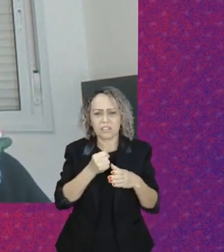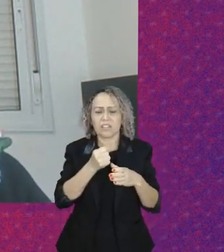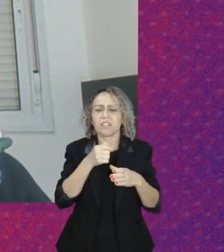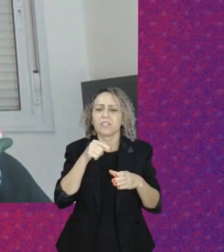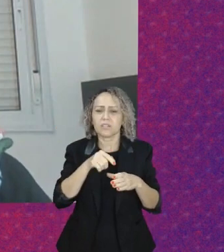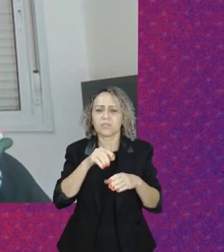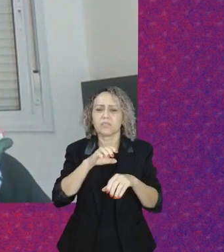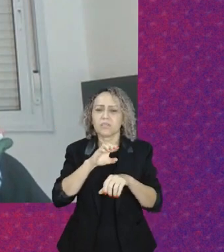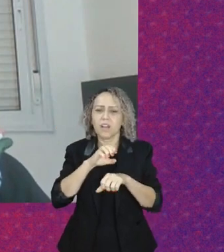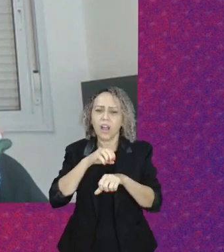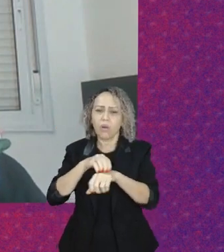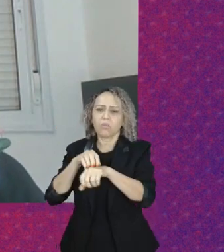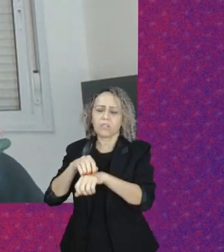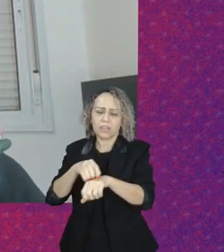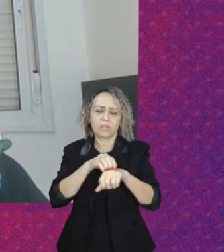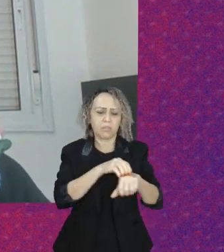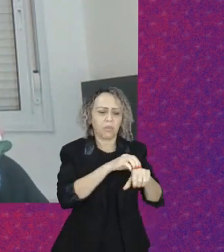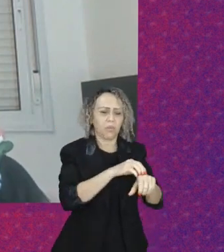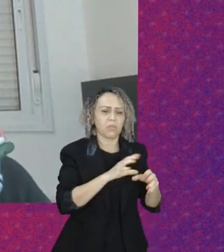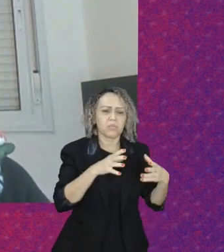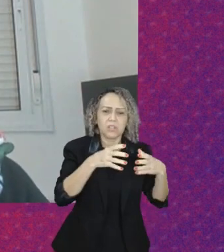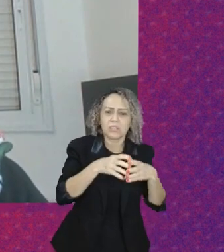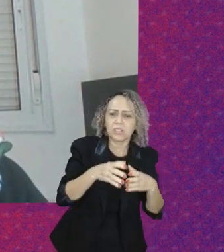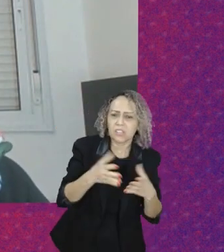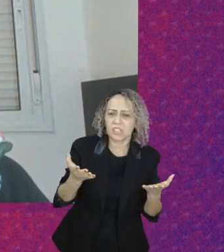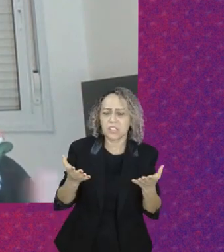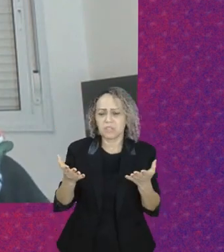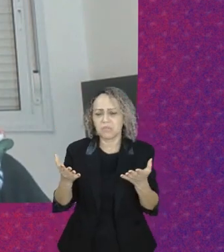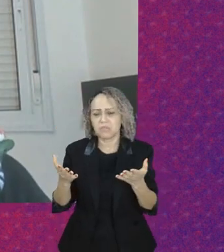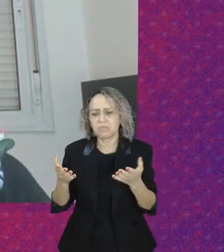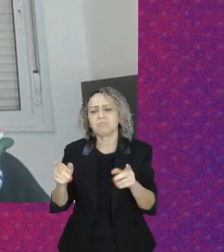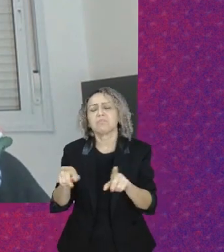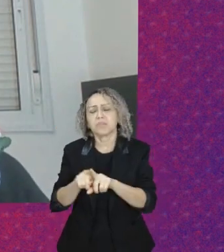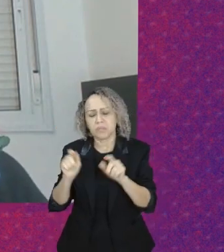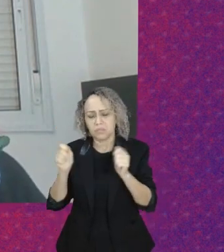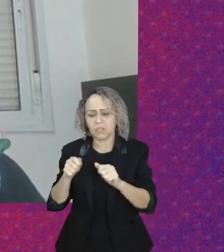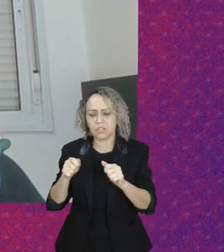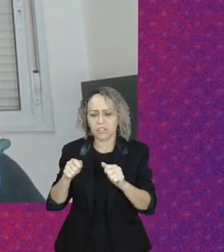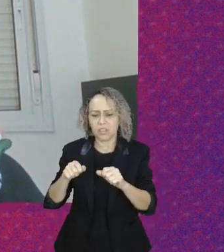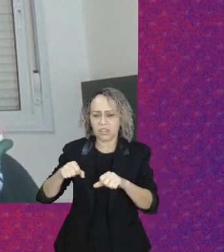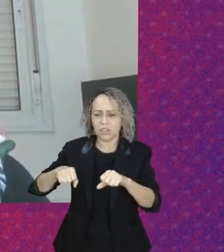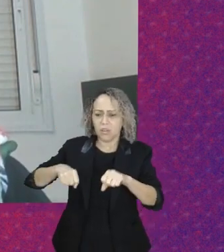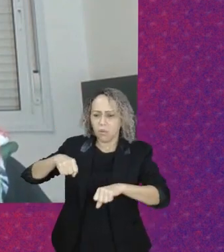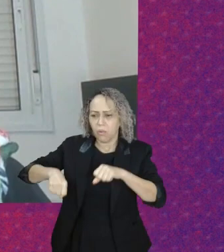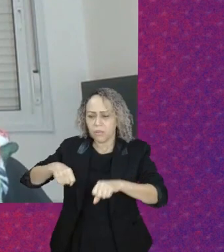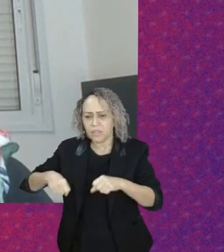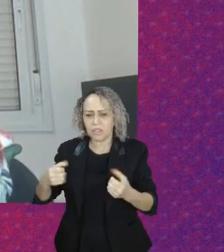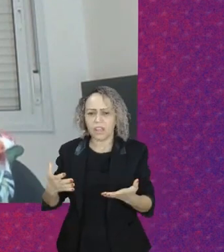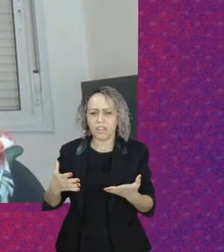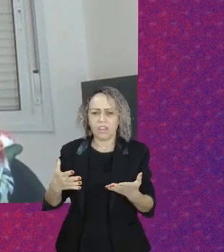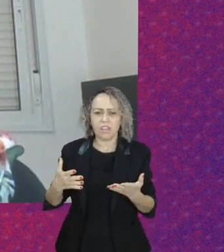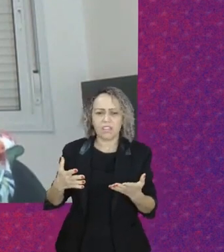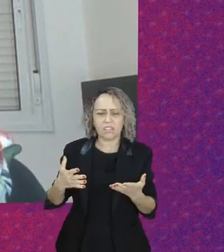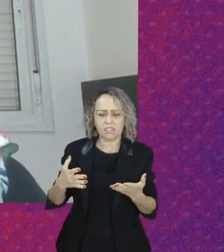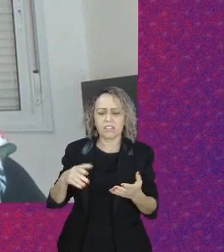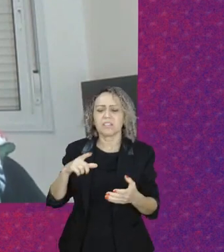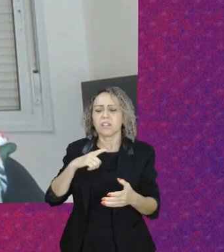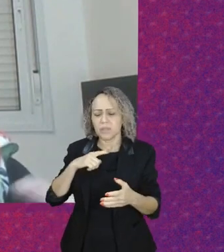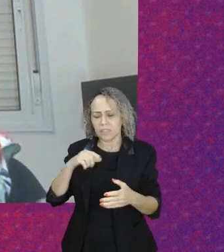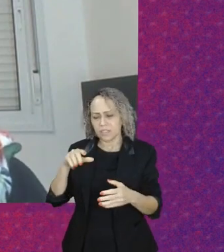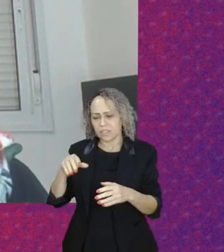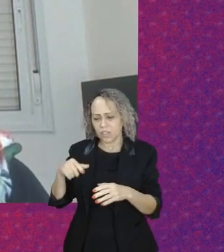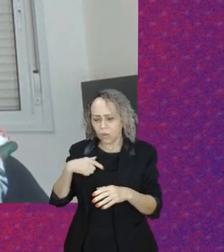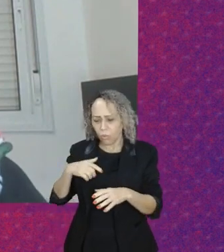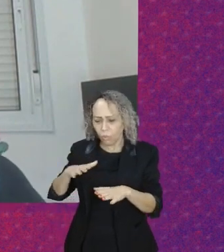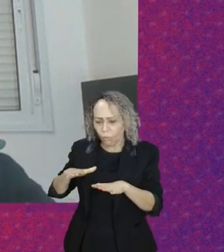ter um transporte ativo com bicicleta, que você tenha uma calçada onde a mulher possa andar com o carrinho de